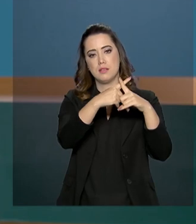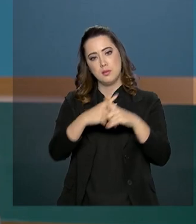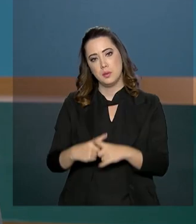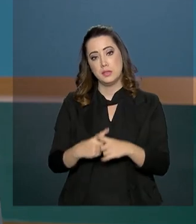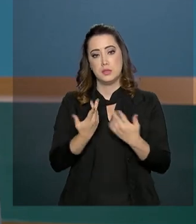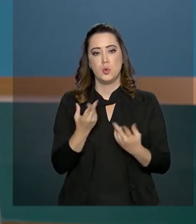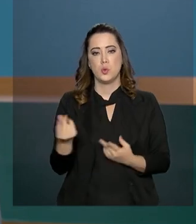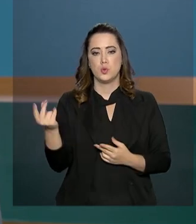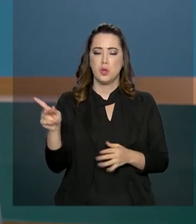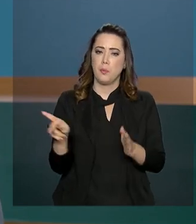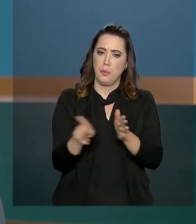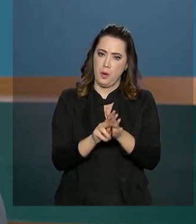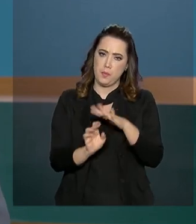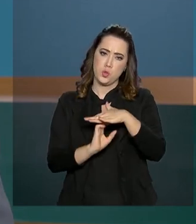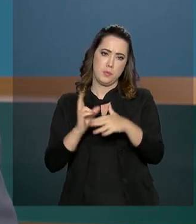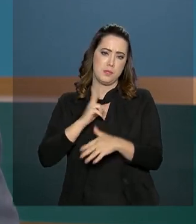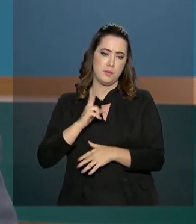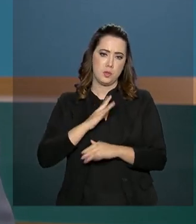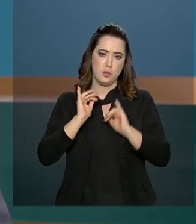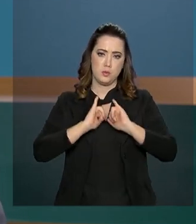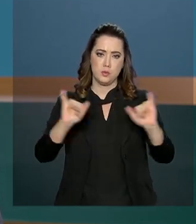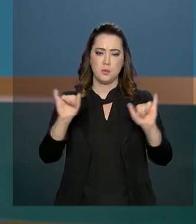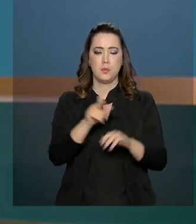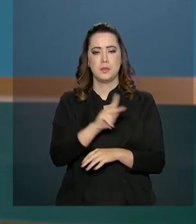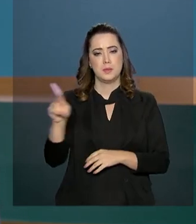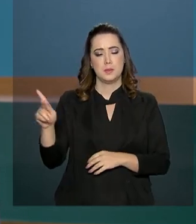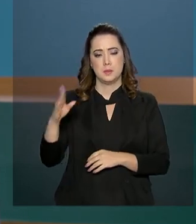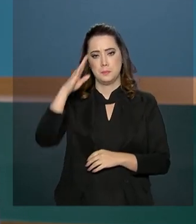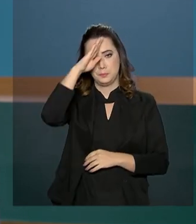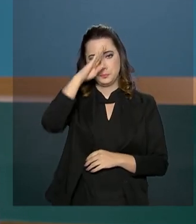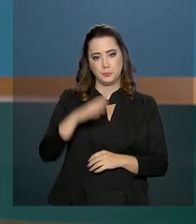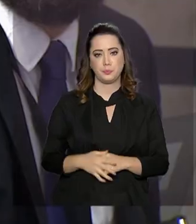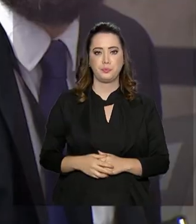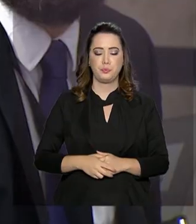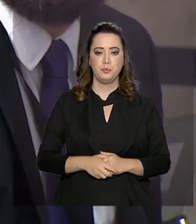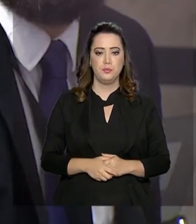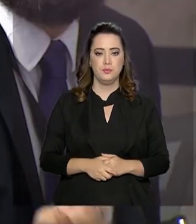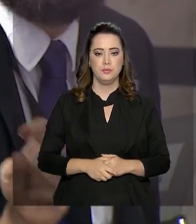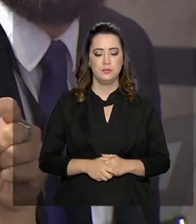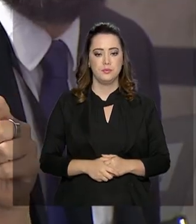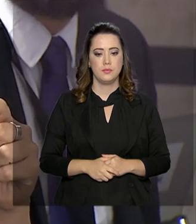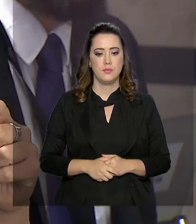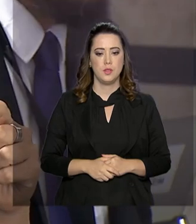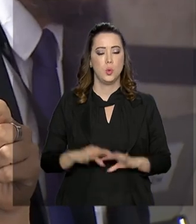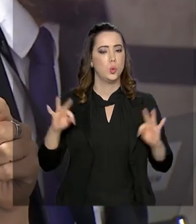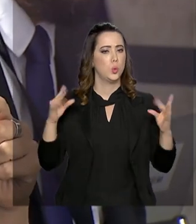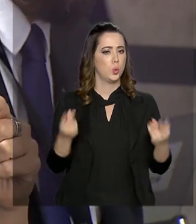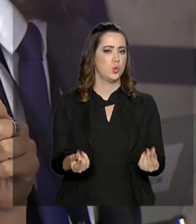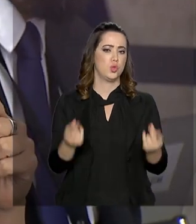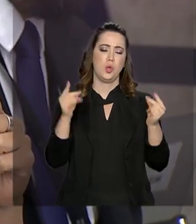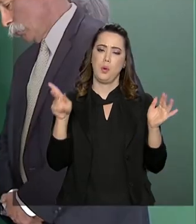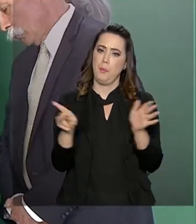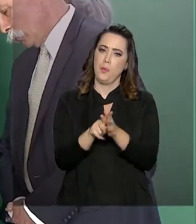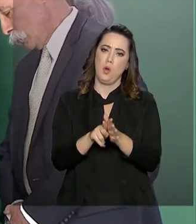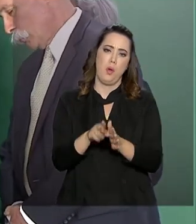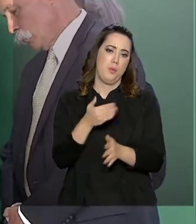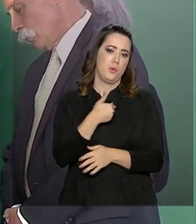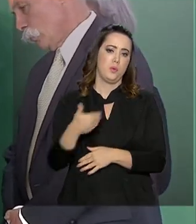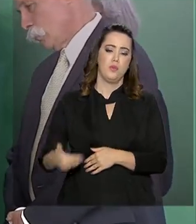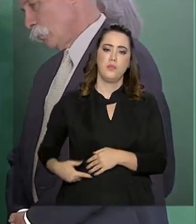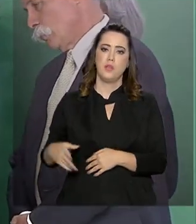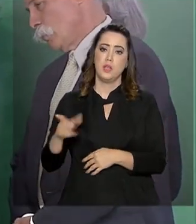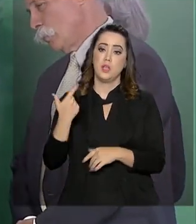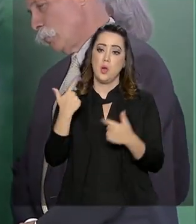privada, como anunciou agora à tarde o presidente Jair Bolsonaro. Tudo privado é uma pista multiuso.